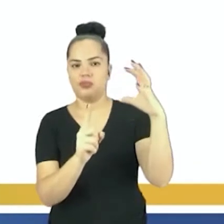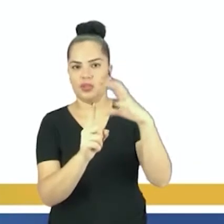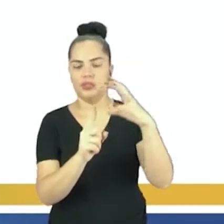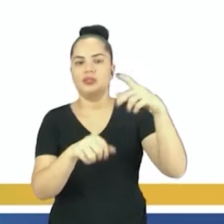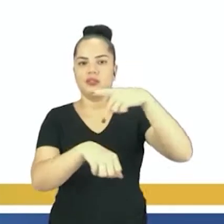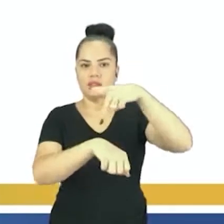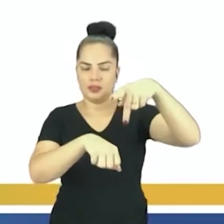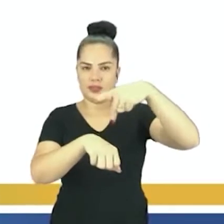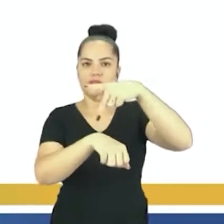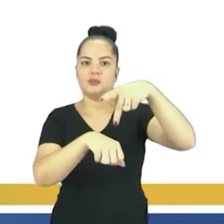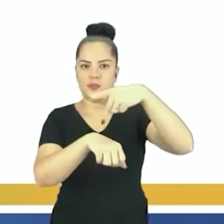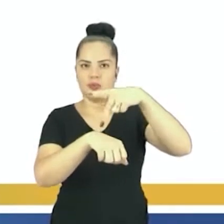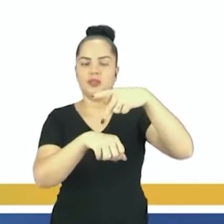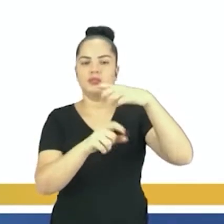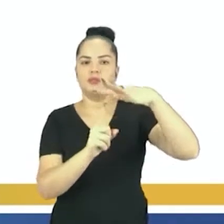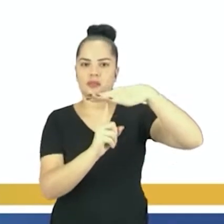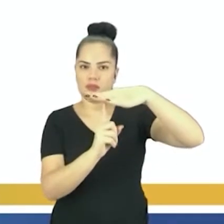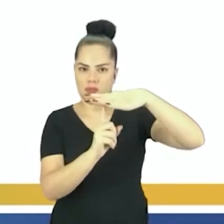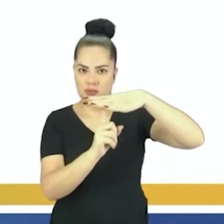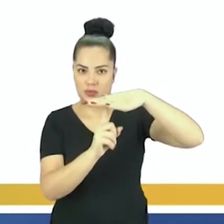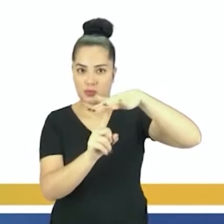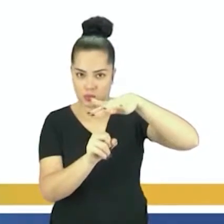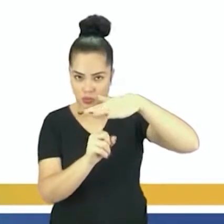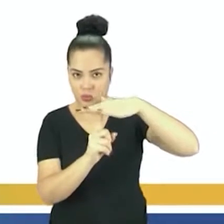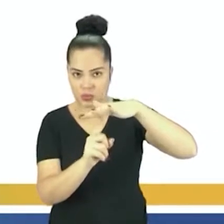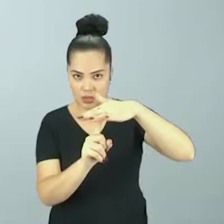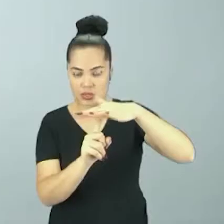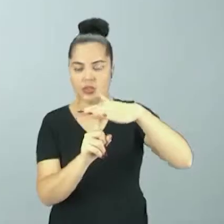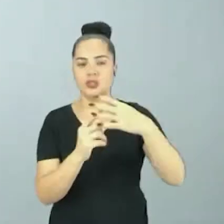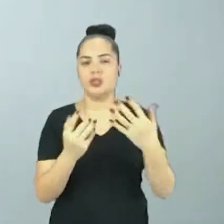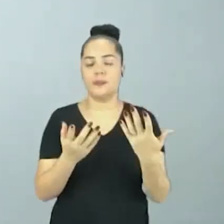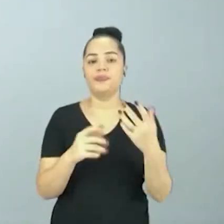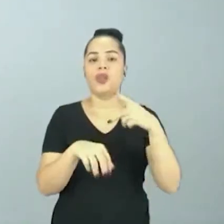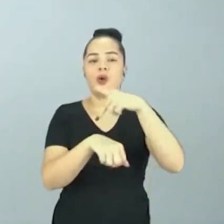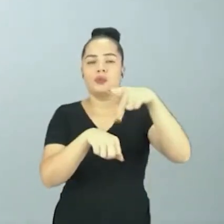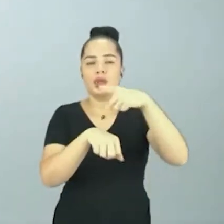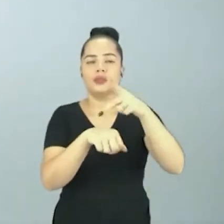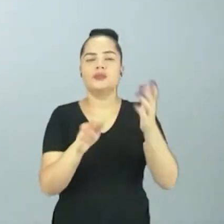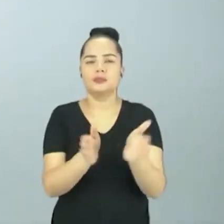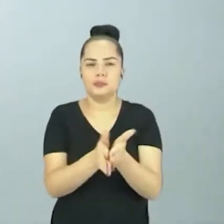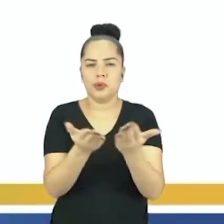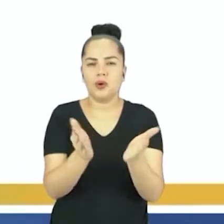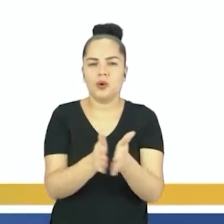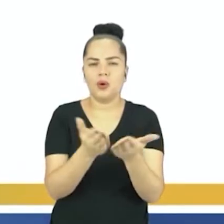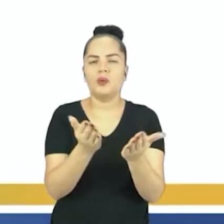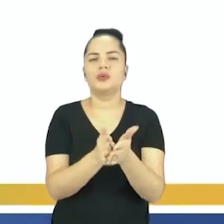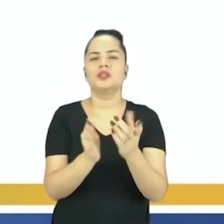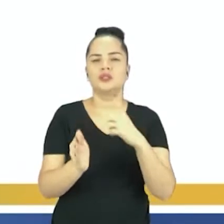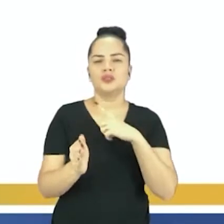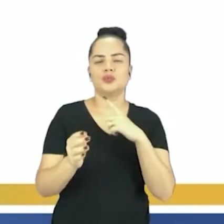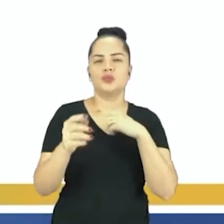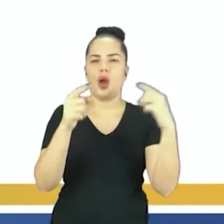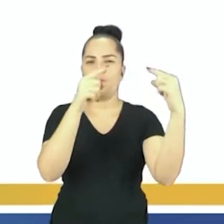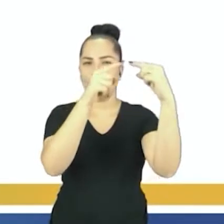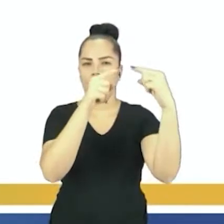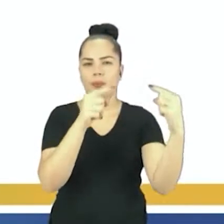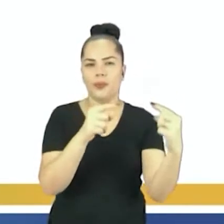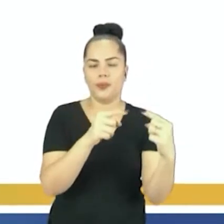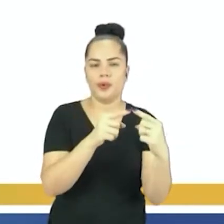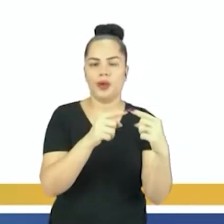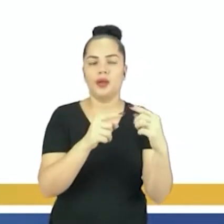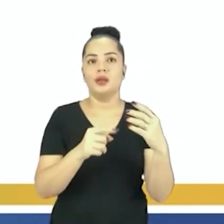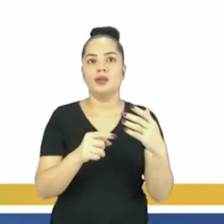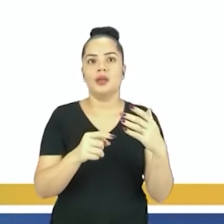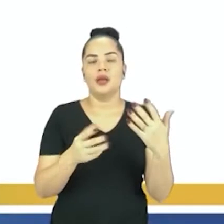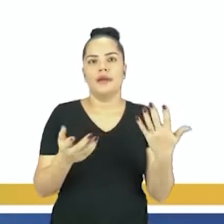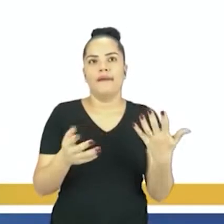países socialistas. Então, as condições de pobreza estabeleceram relação direta à intervenção